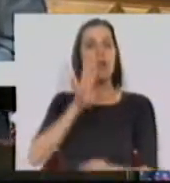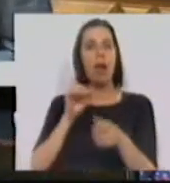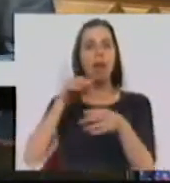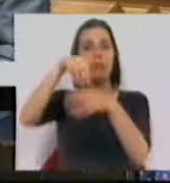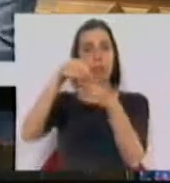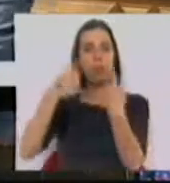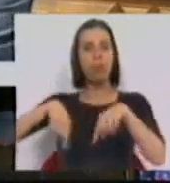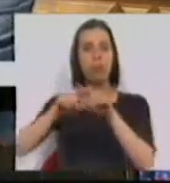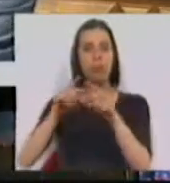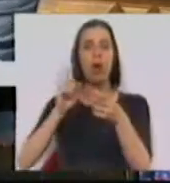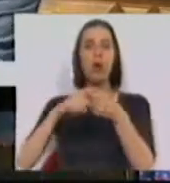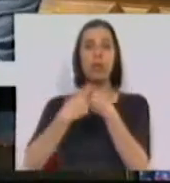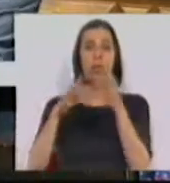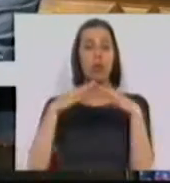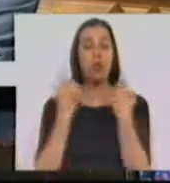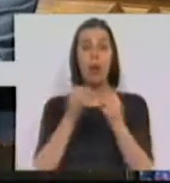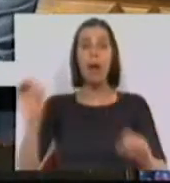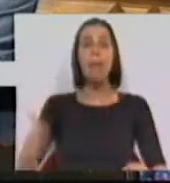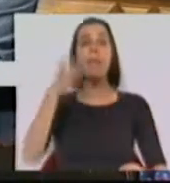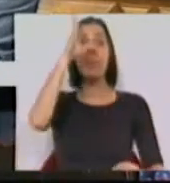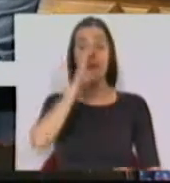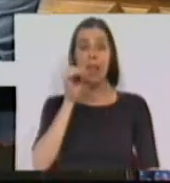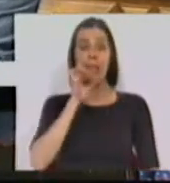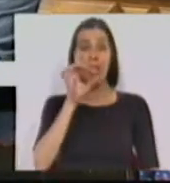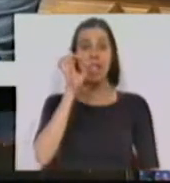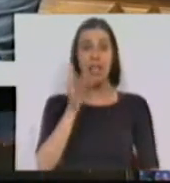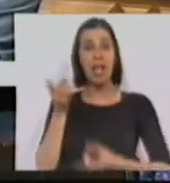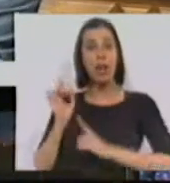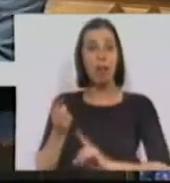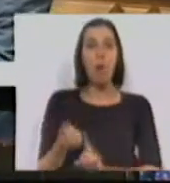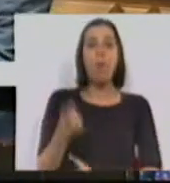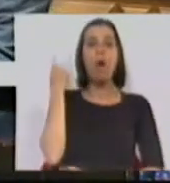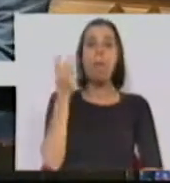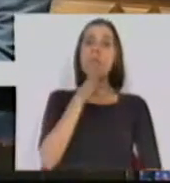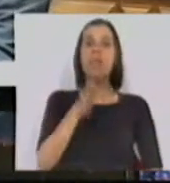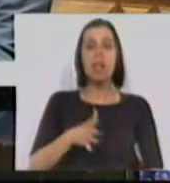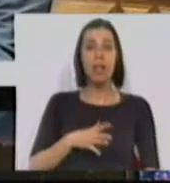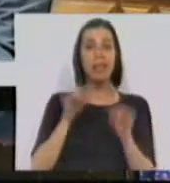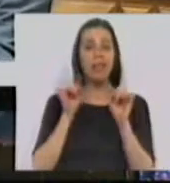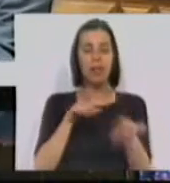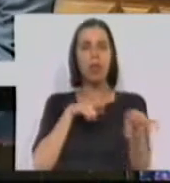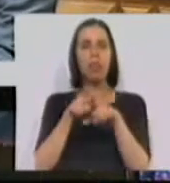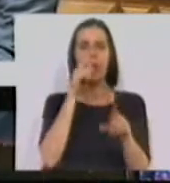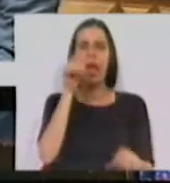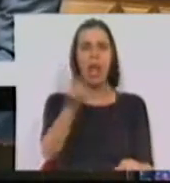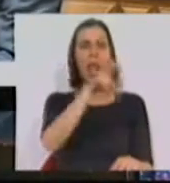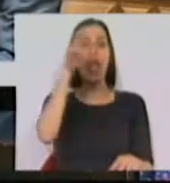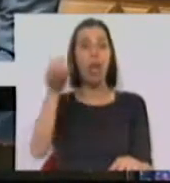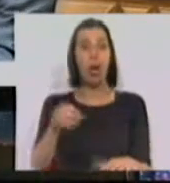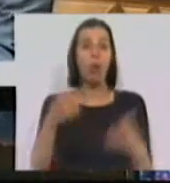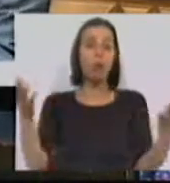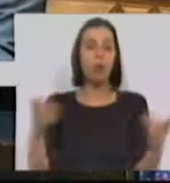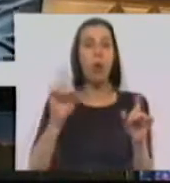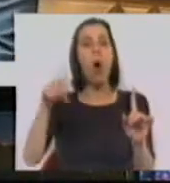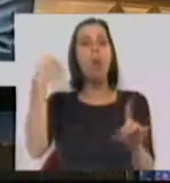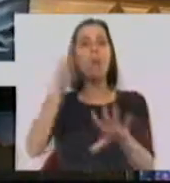concertação social. O Primeiro-Ministro, no dia 6 de março do ano passado, disse-me que essa era uma política errada e